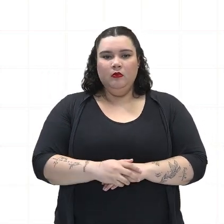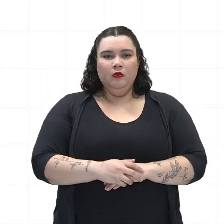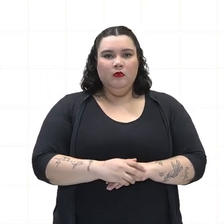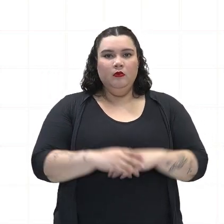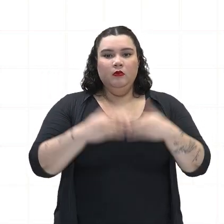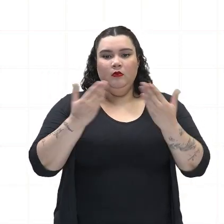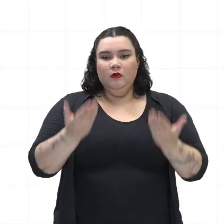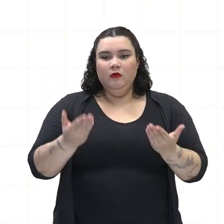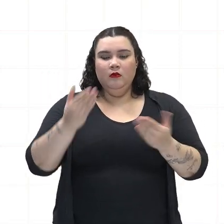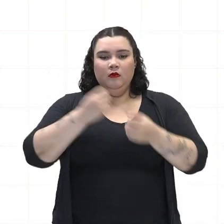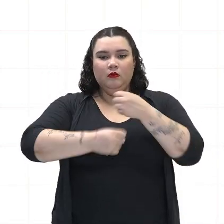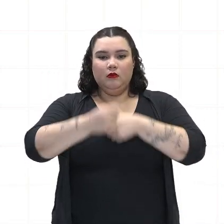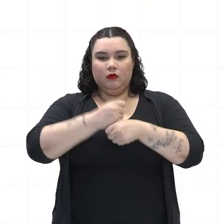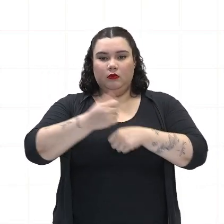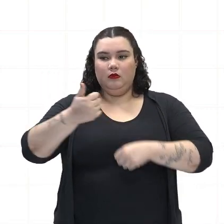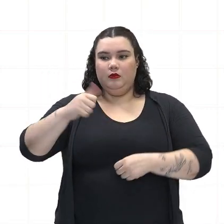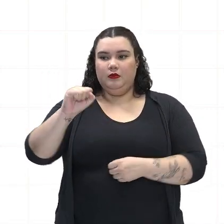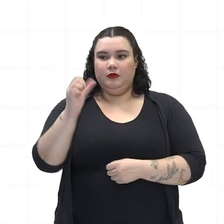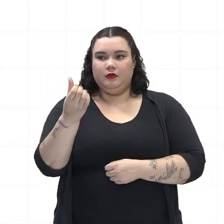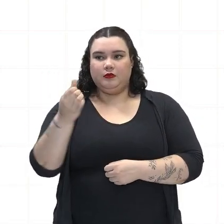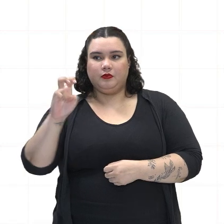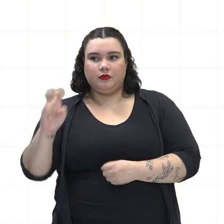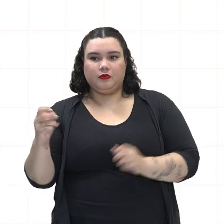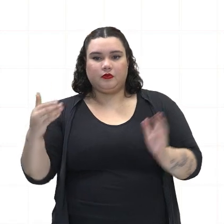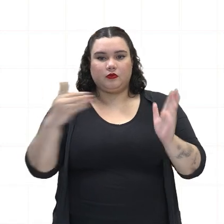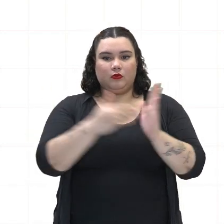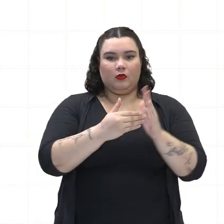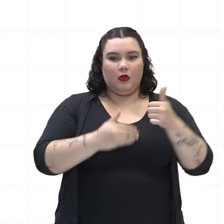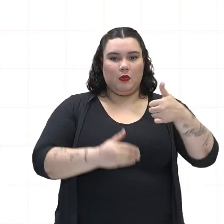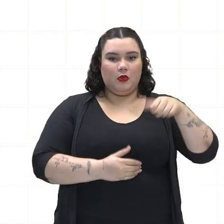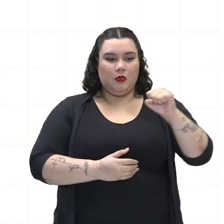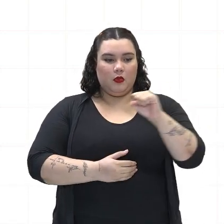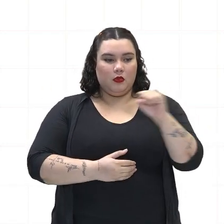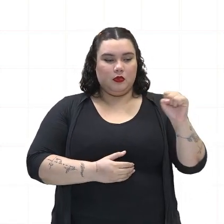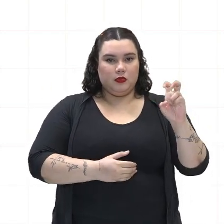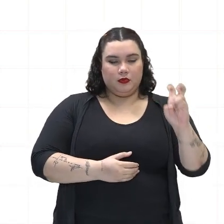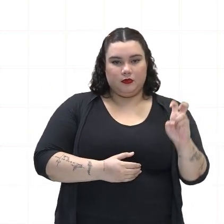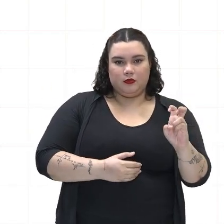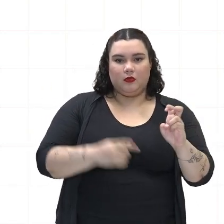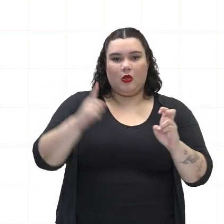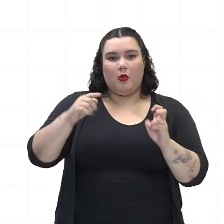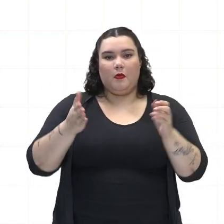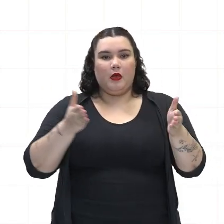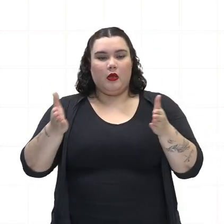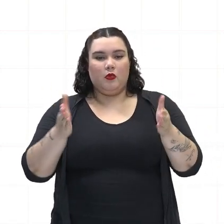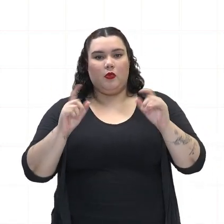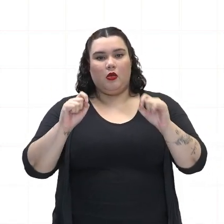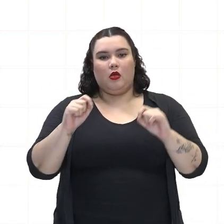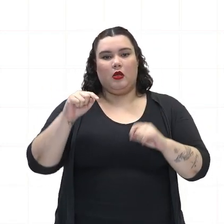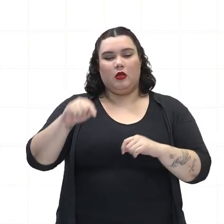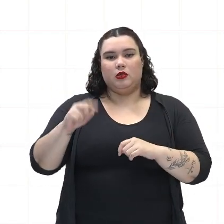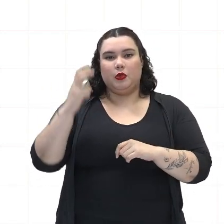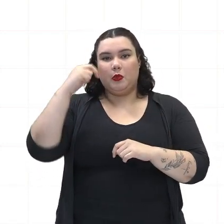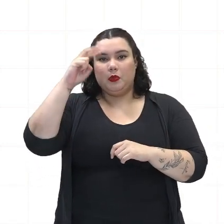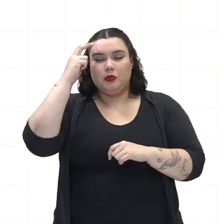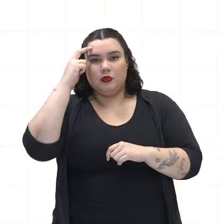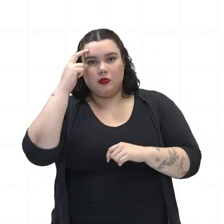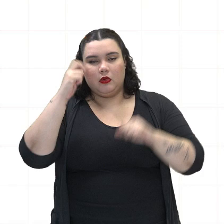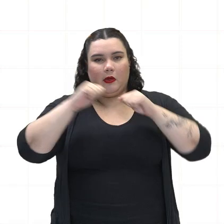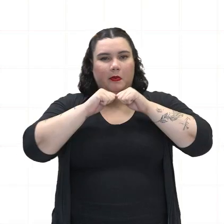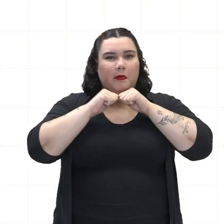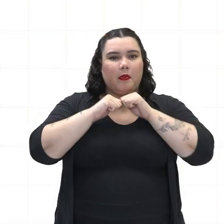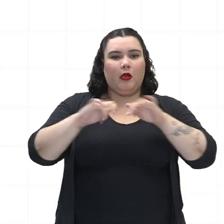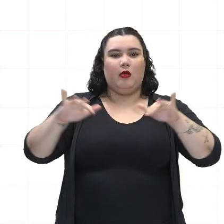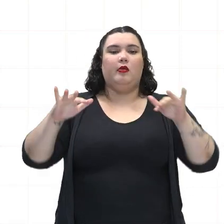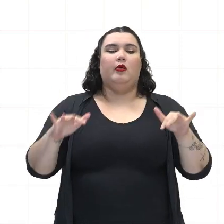E aí, de 1865 até 1885, é o momento final de crescimento dessa cultura dentro do